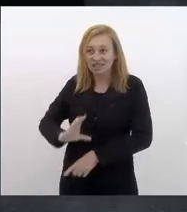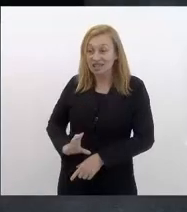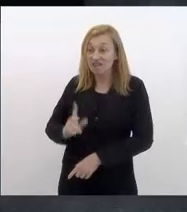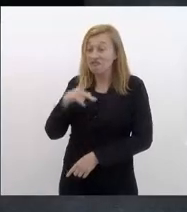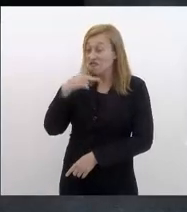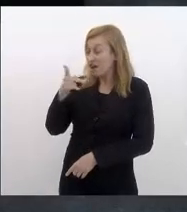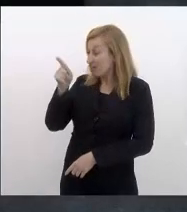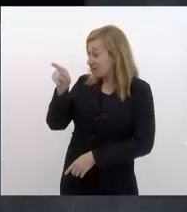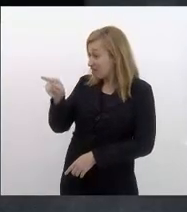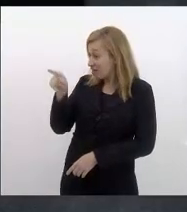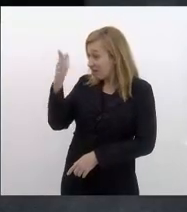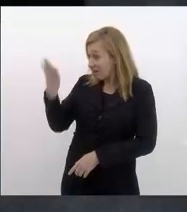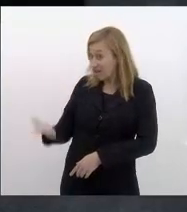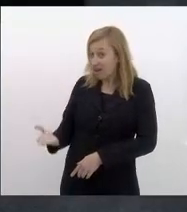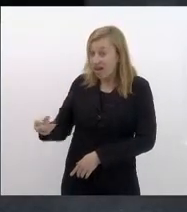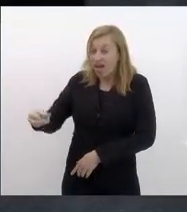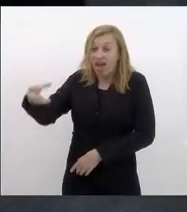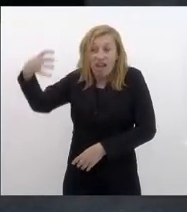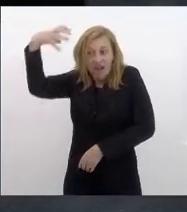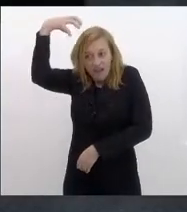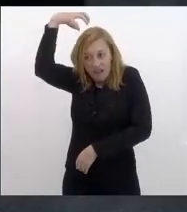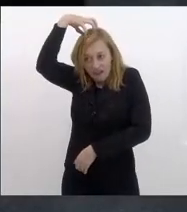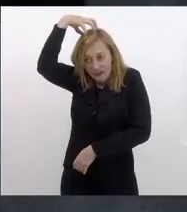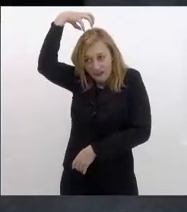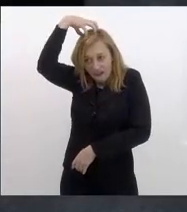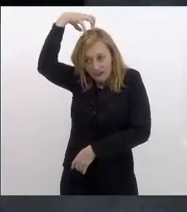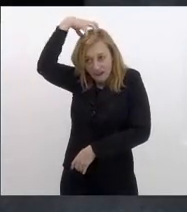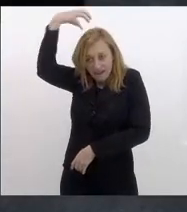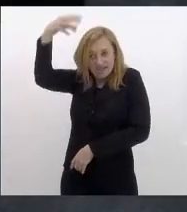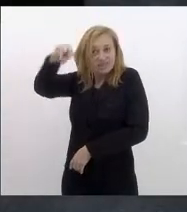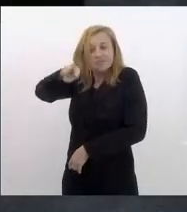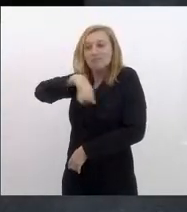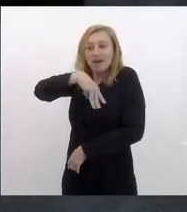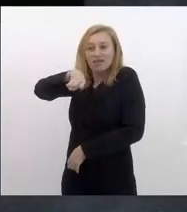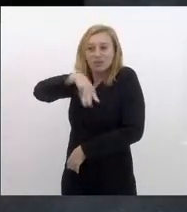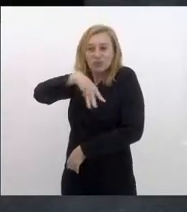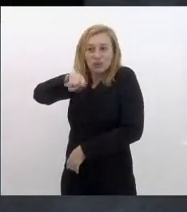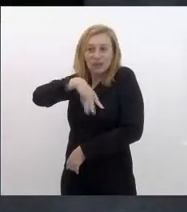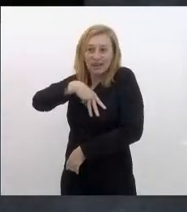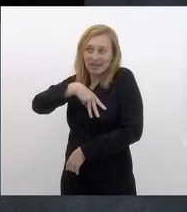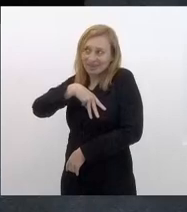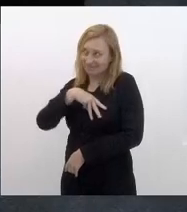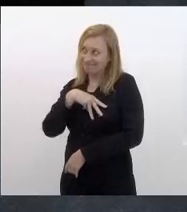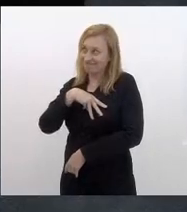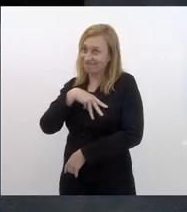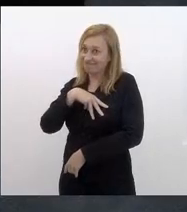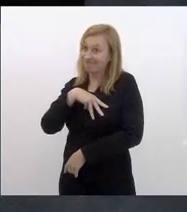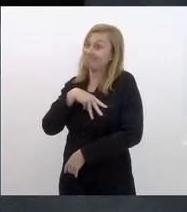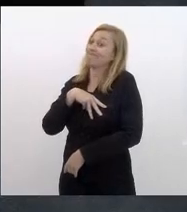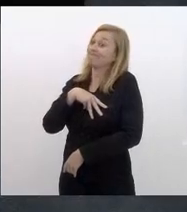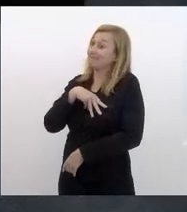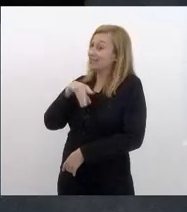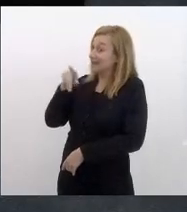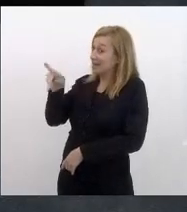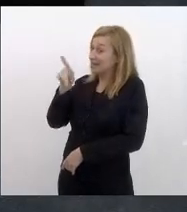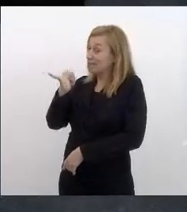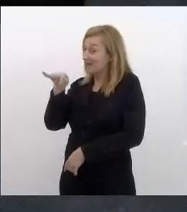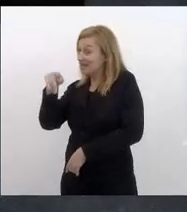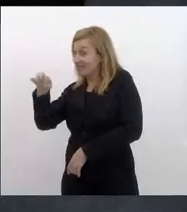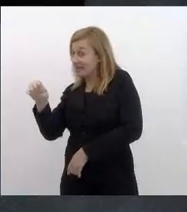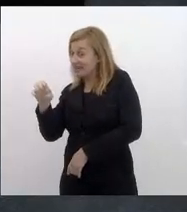Dionísio Lins como rei de Madureira e adjacências como ele pode considerar piedade e